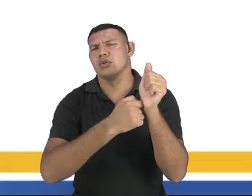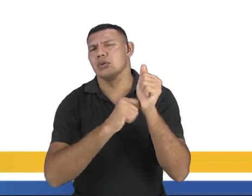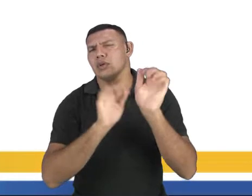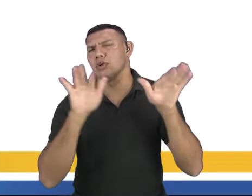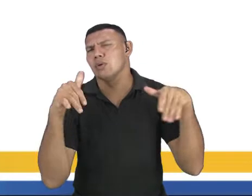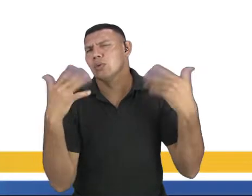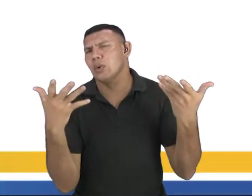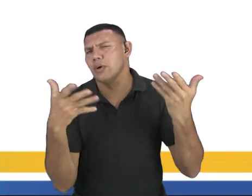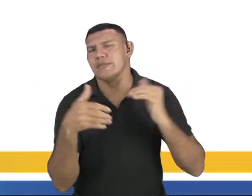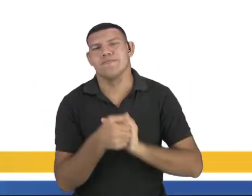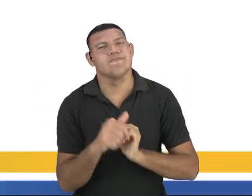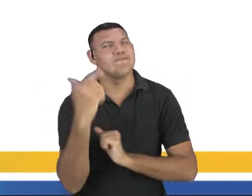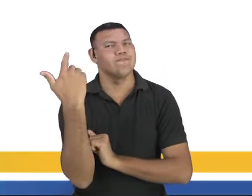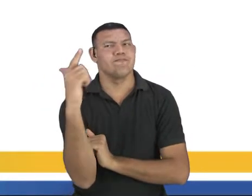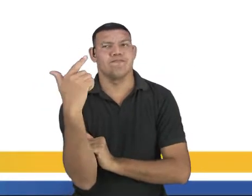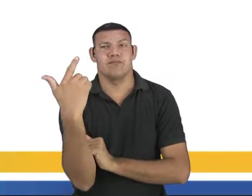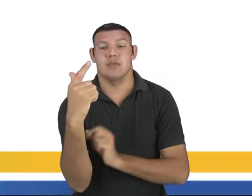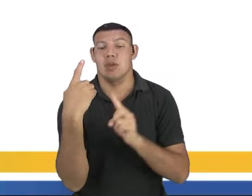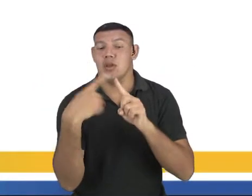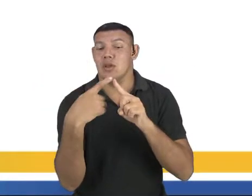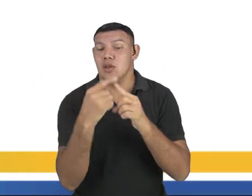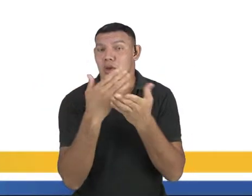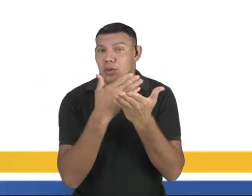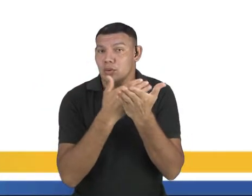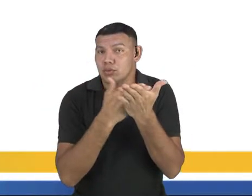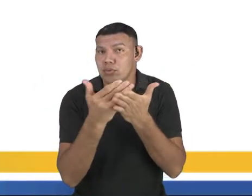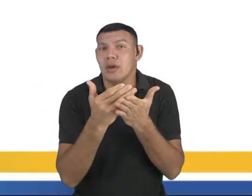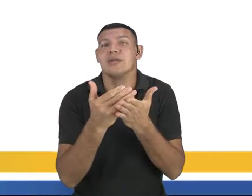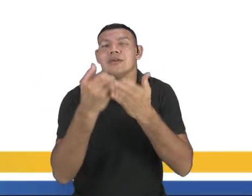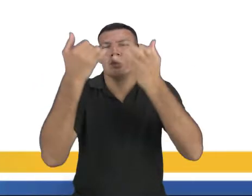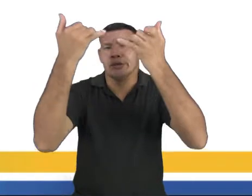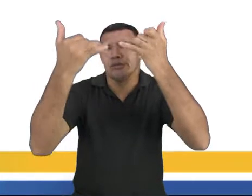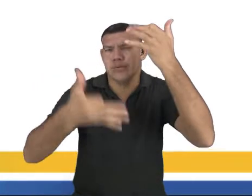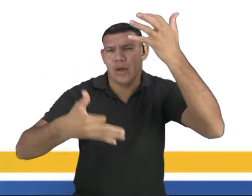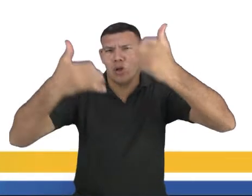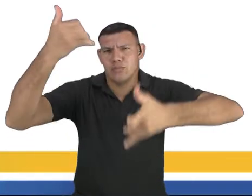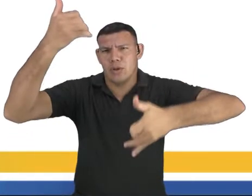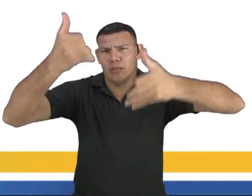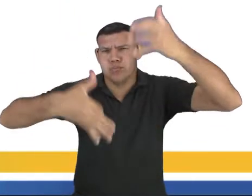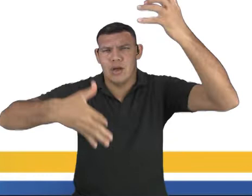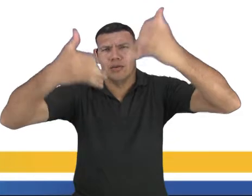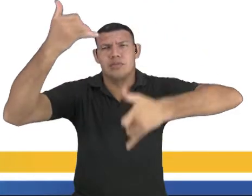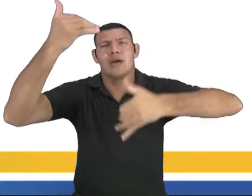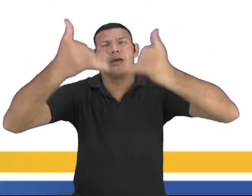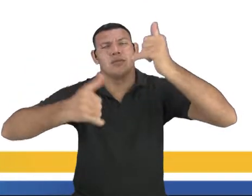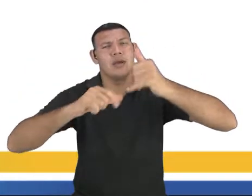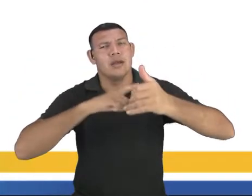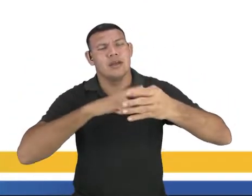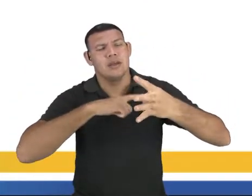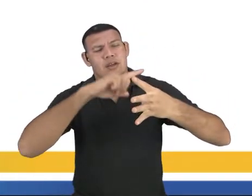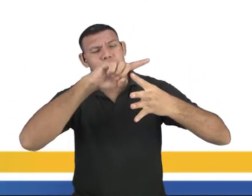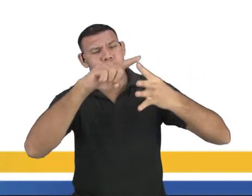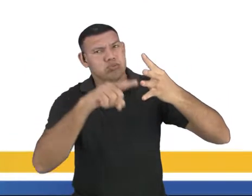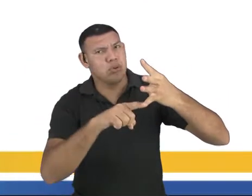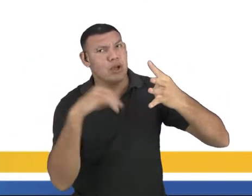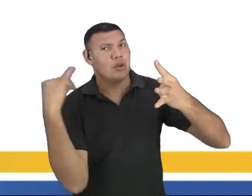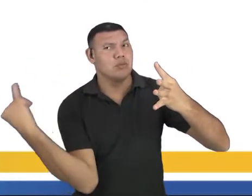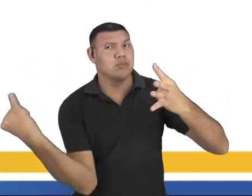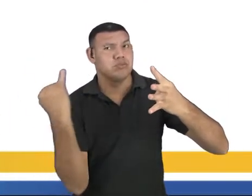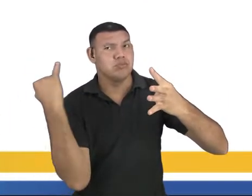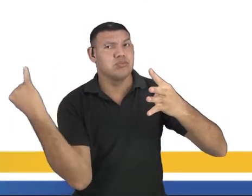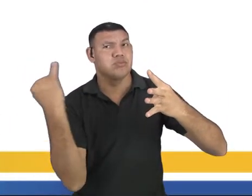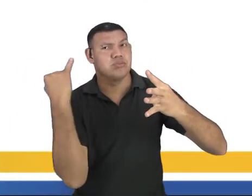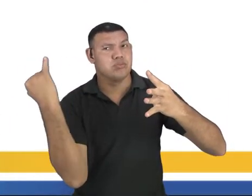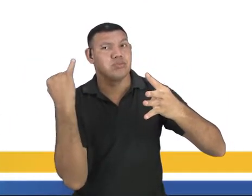Nenhum segredo, porque desde o início eu venho falando para vocês. Tem quatro coisas muito importantes que a gente